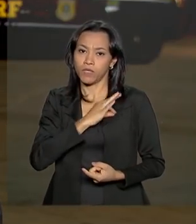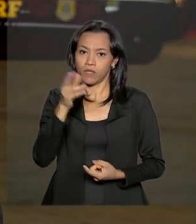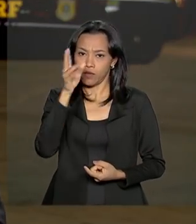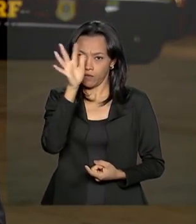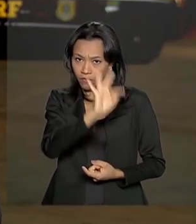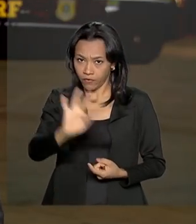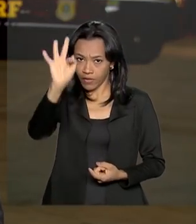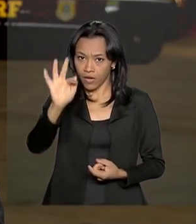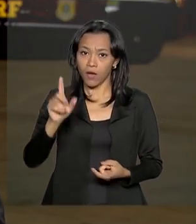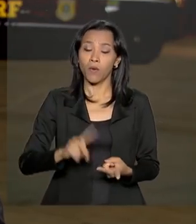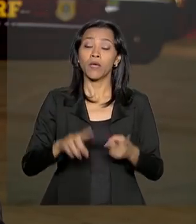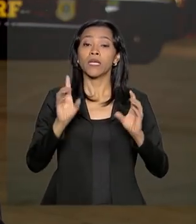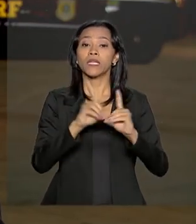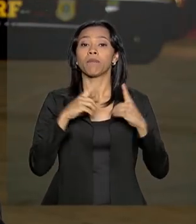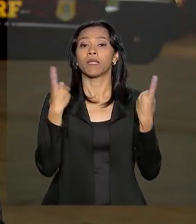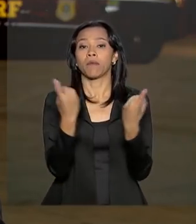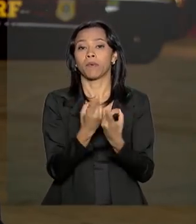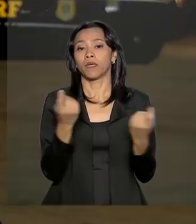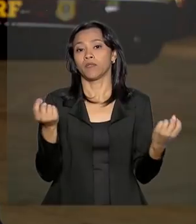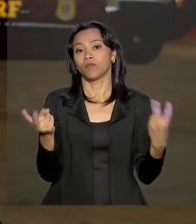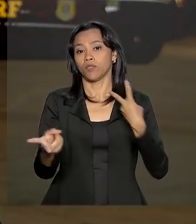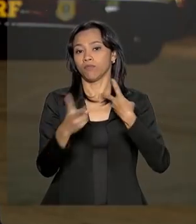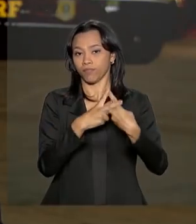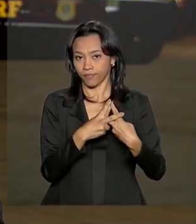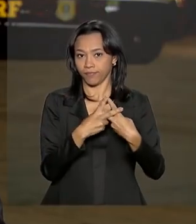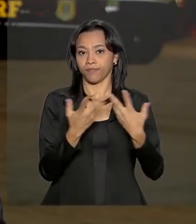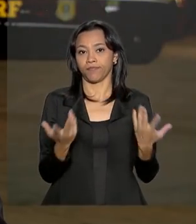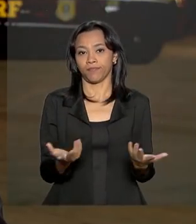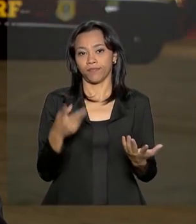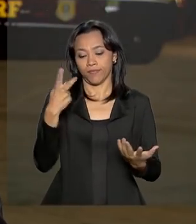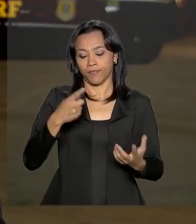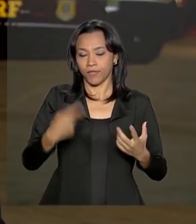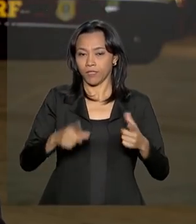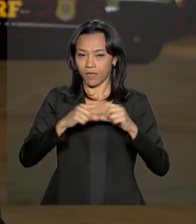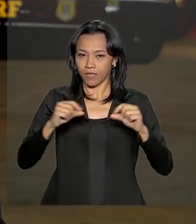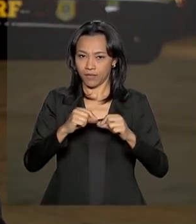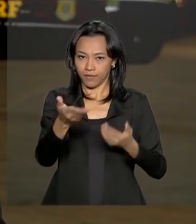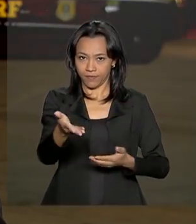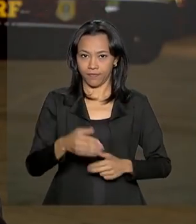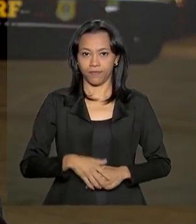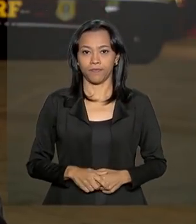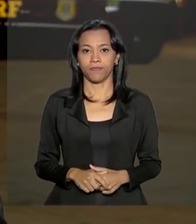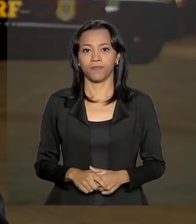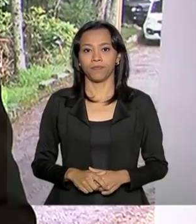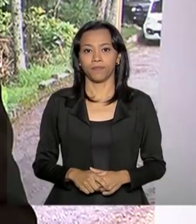e Departamento Penitenciário Nacional. De Brasília, Pablo Mundim.